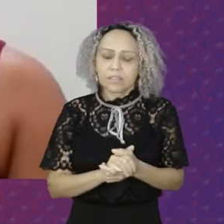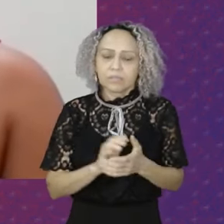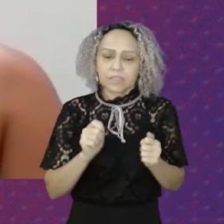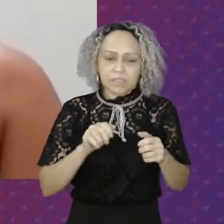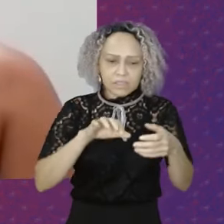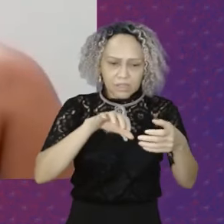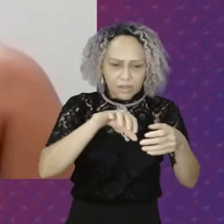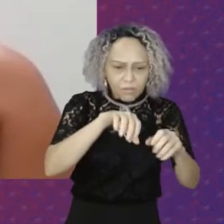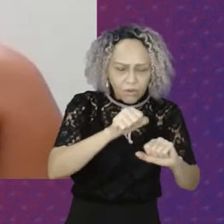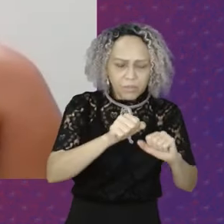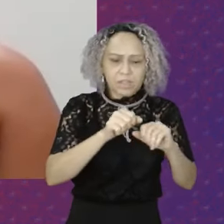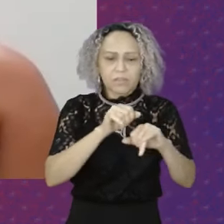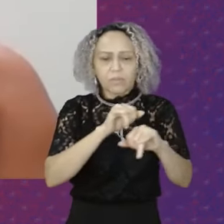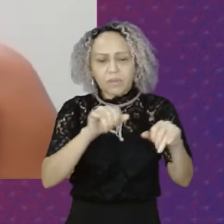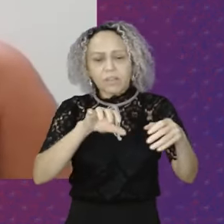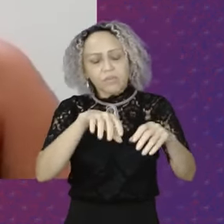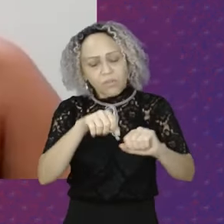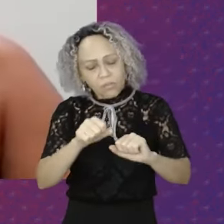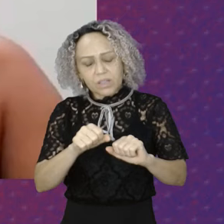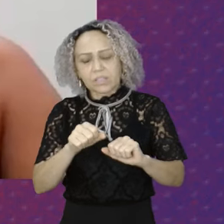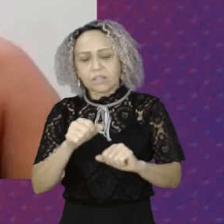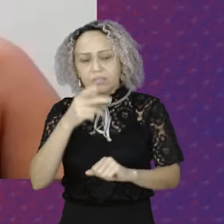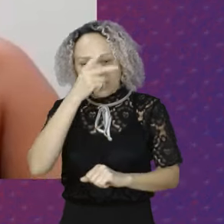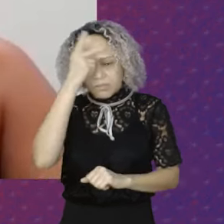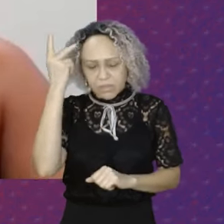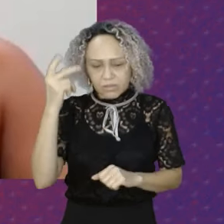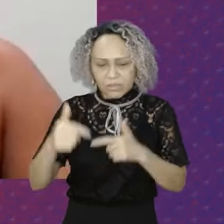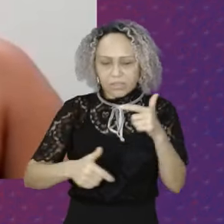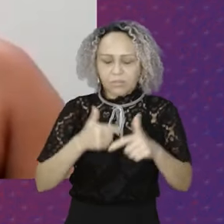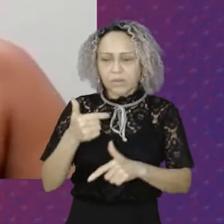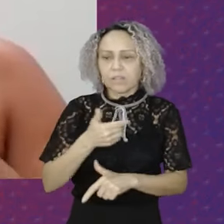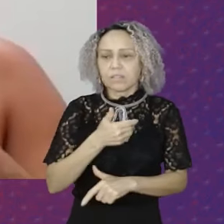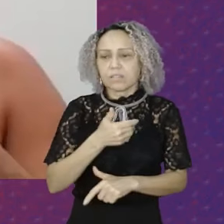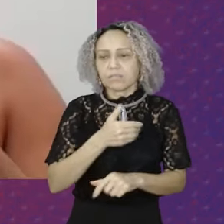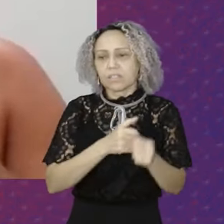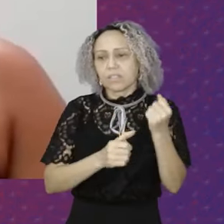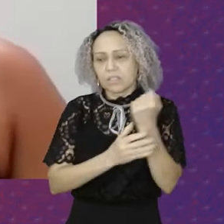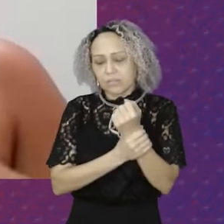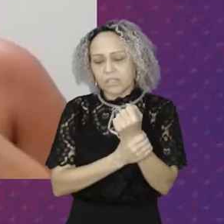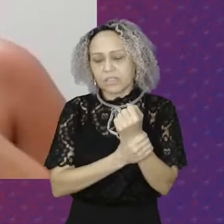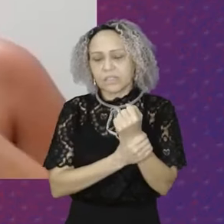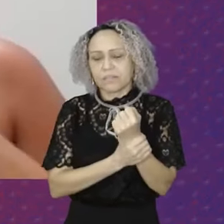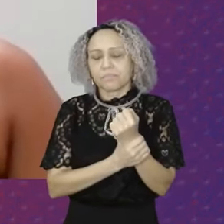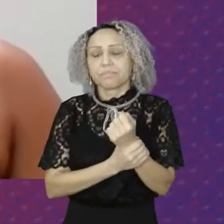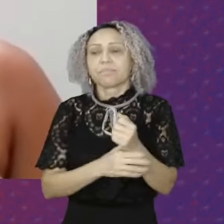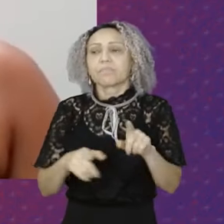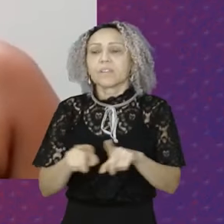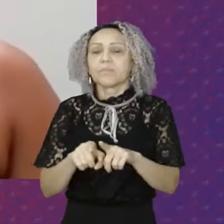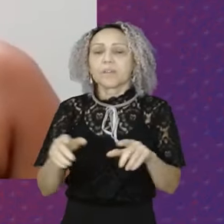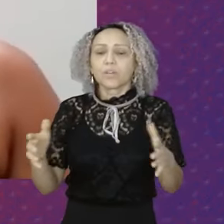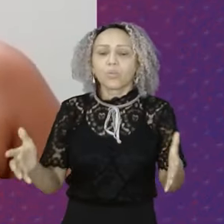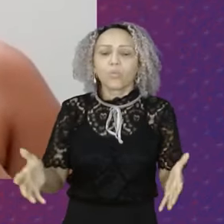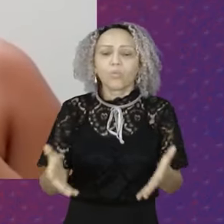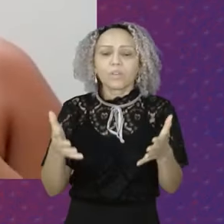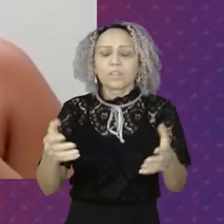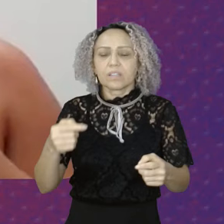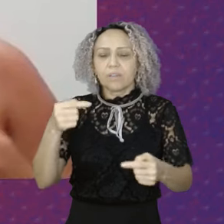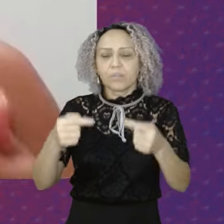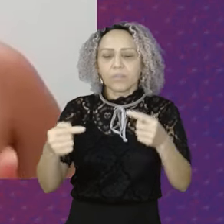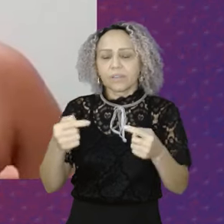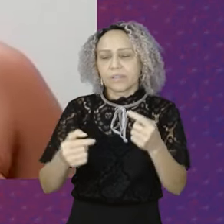especial Policiais Militares E a Guarda Civil E o incentivo A uma política de segurança